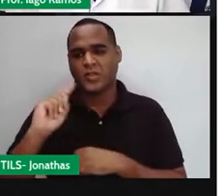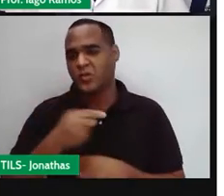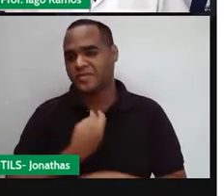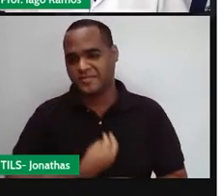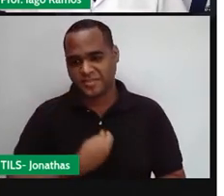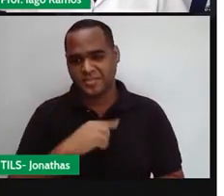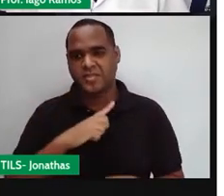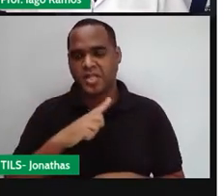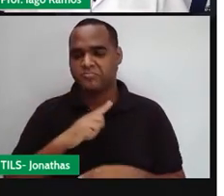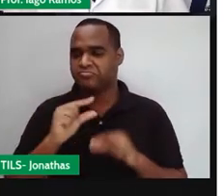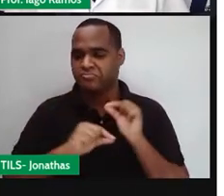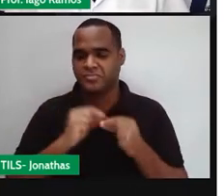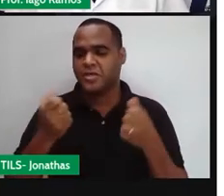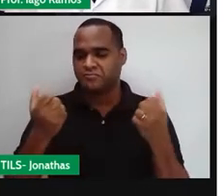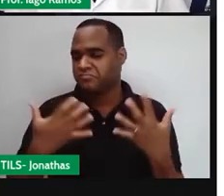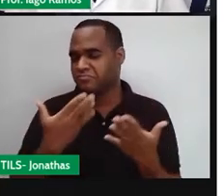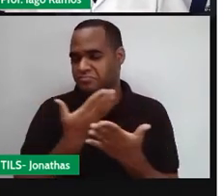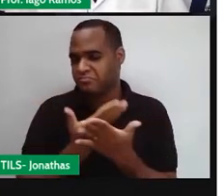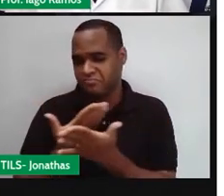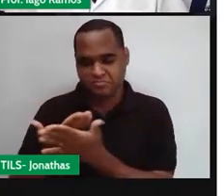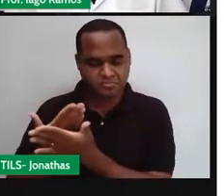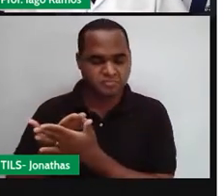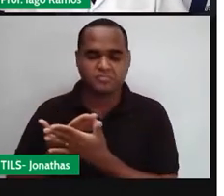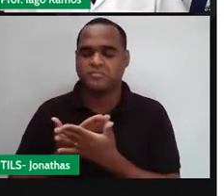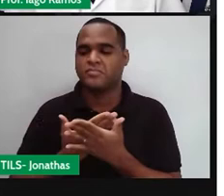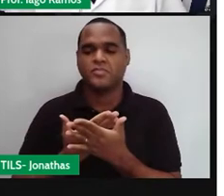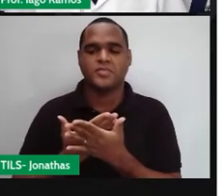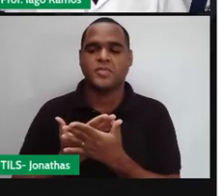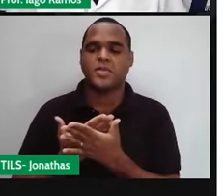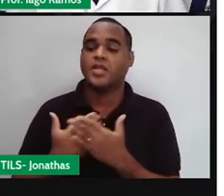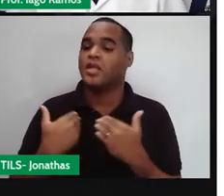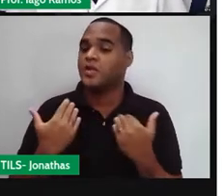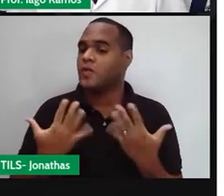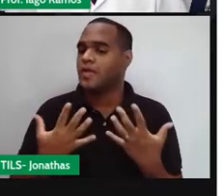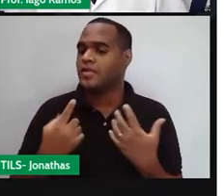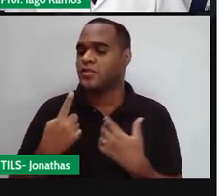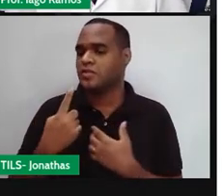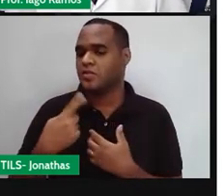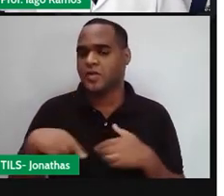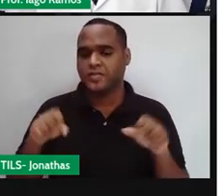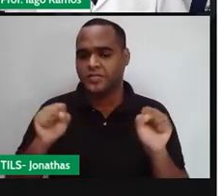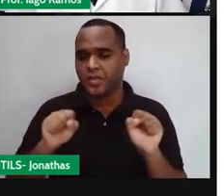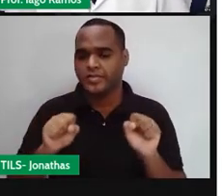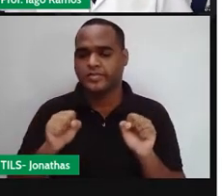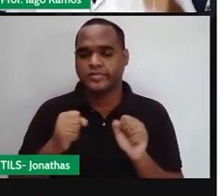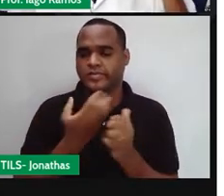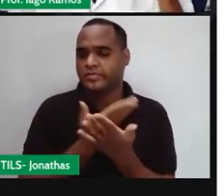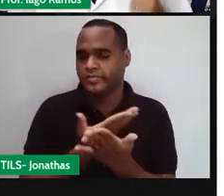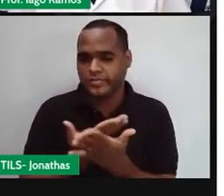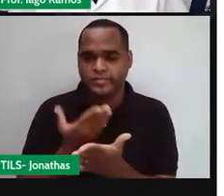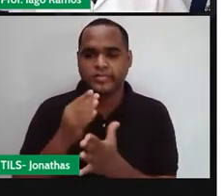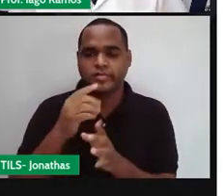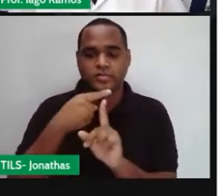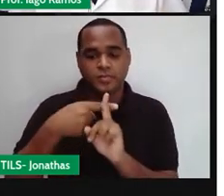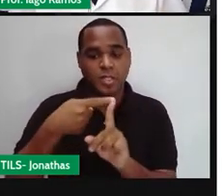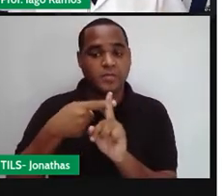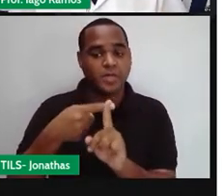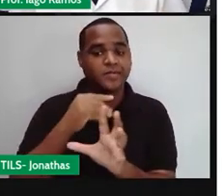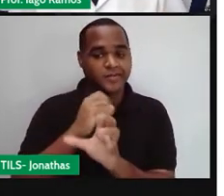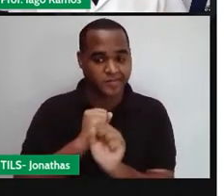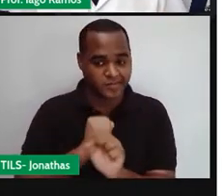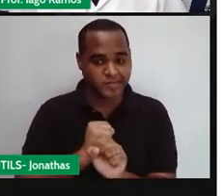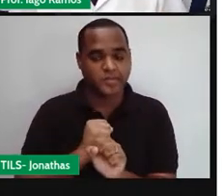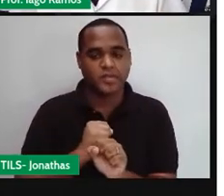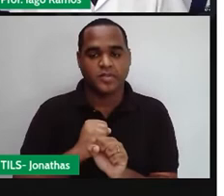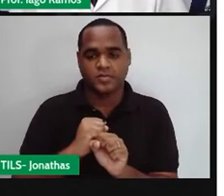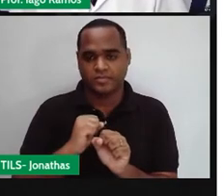algumas aulas estudando, né? Onde a gente já pôde estudar a adição com números inteiros,